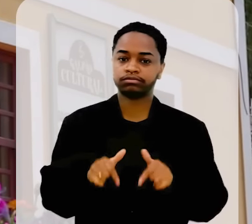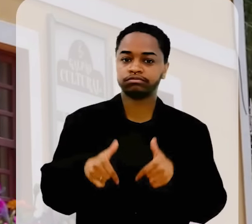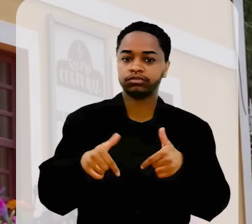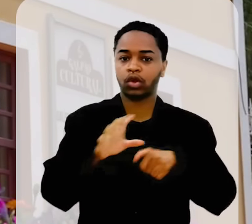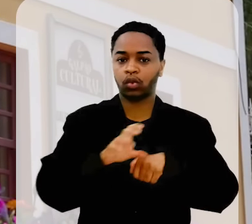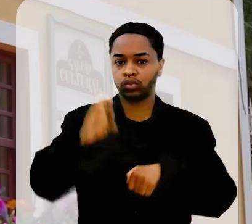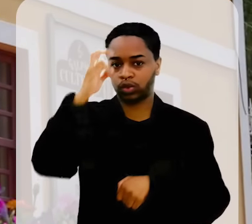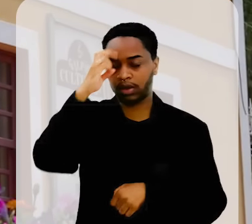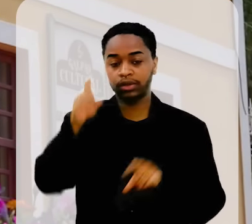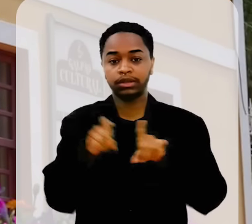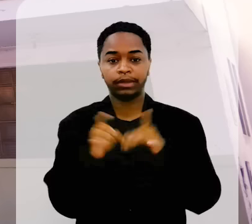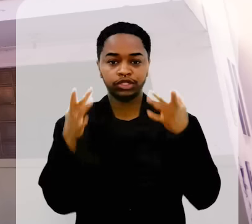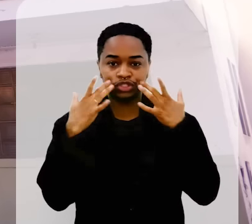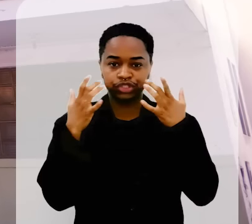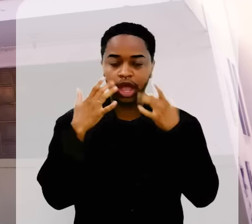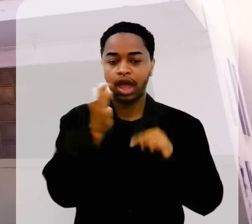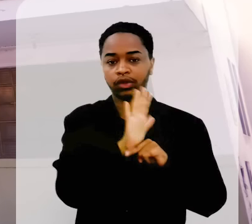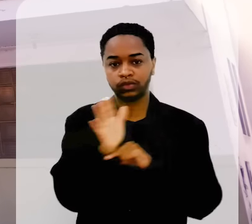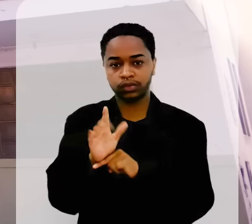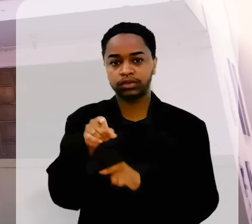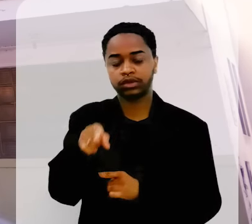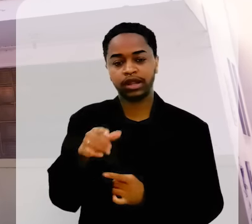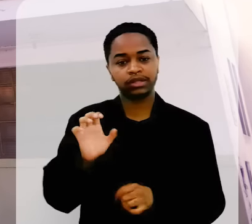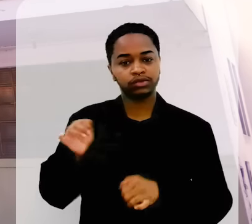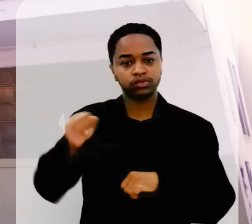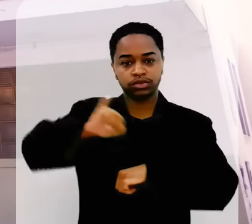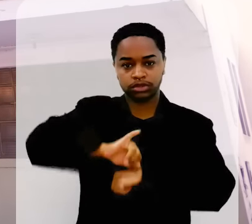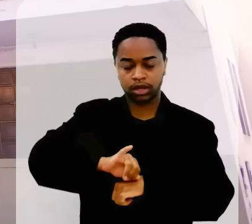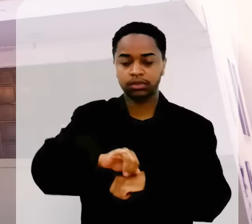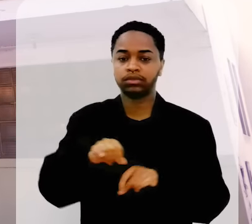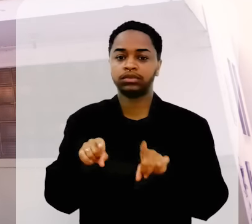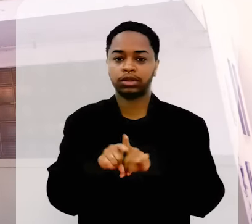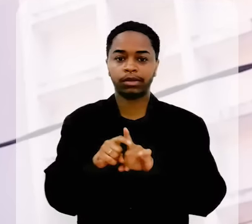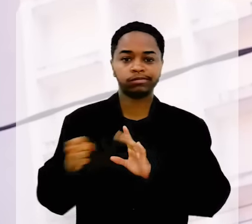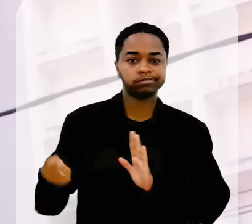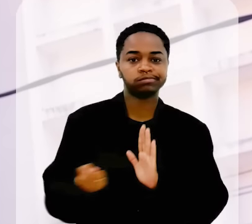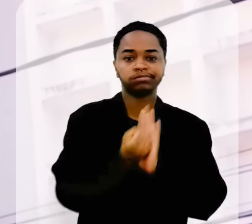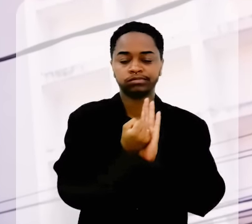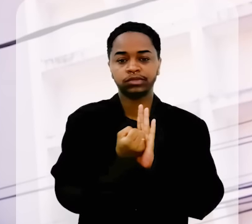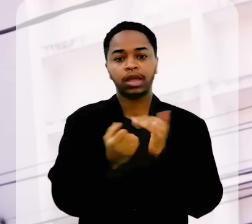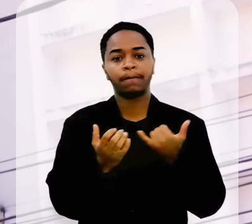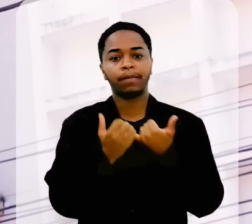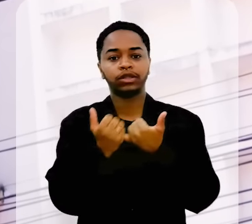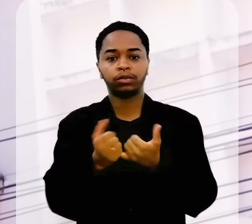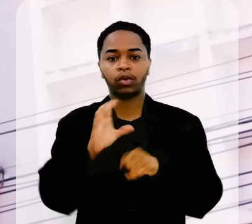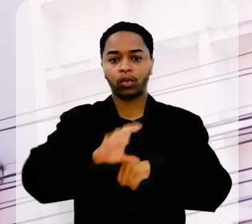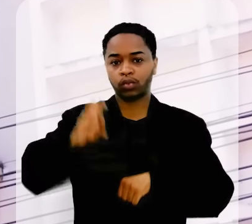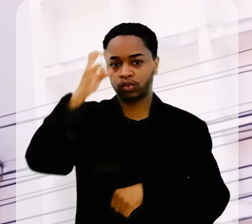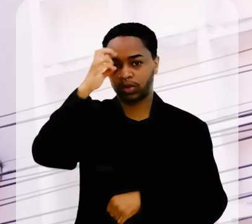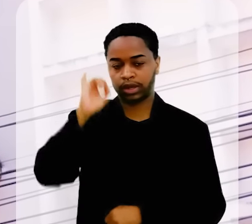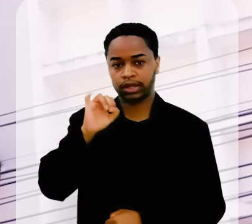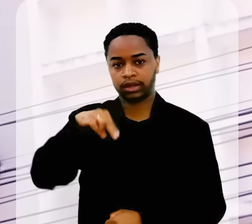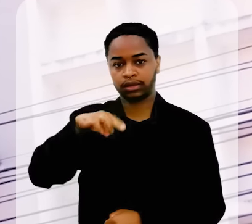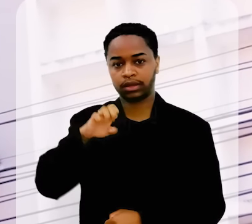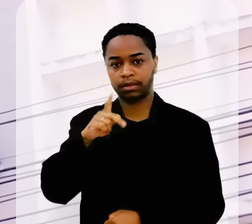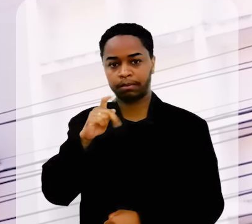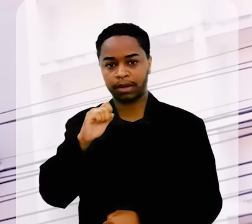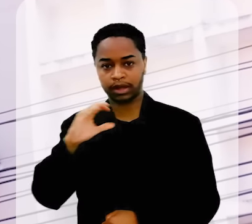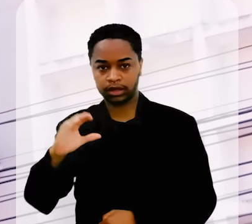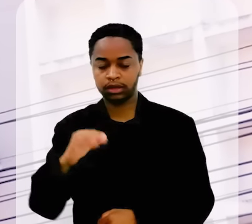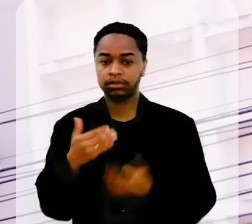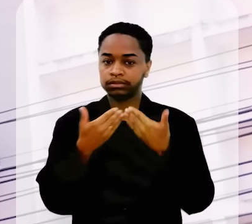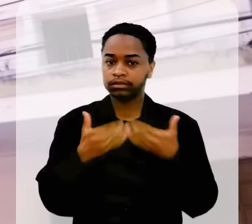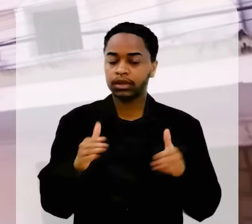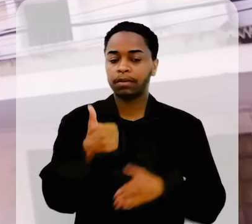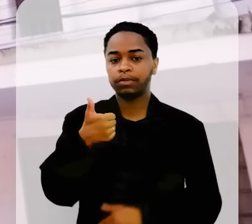atividades culturais. O Cine Teatro Bom Jardim, no centro, tombado pelo Instituto Estadual do Patrimônio Cultural, o